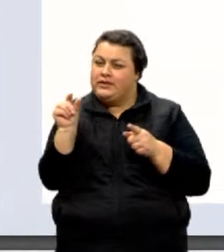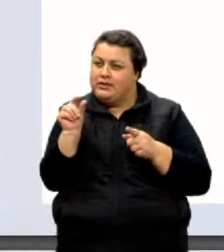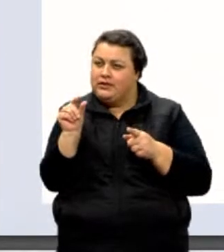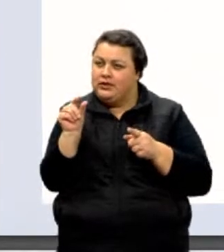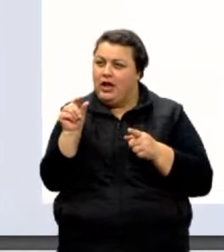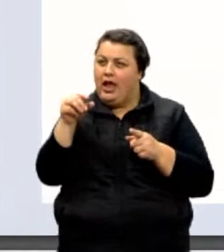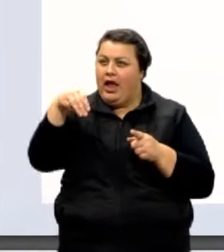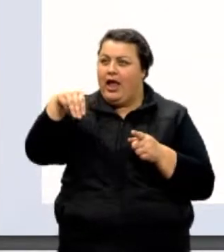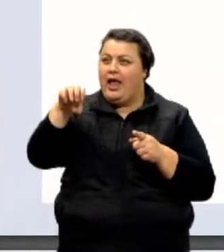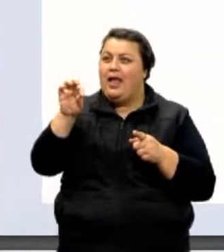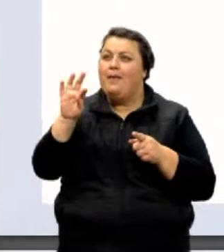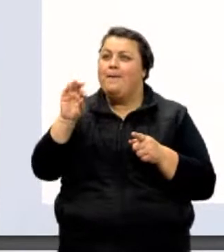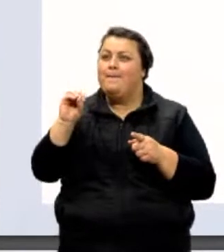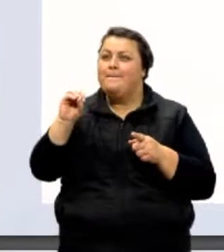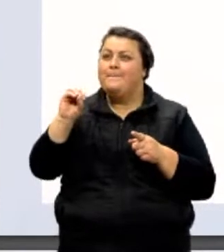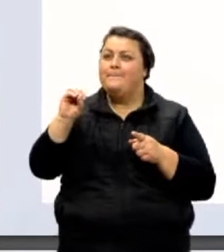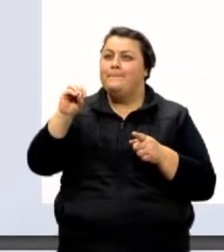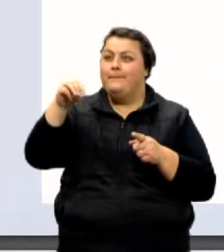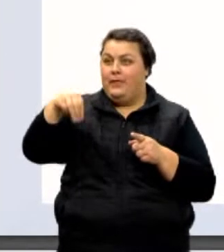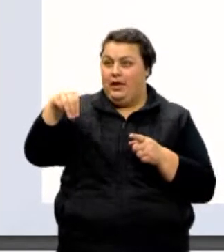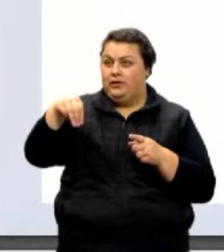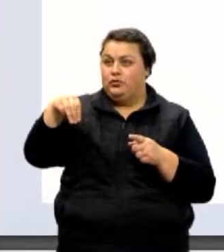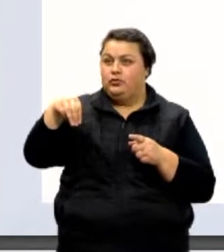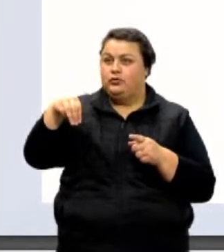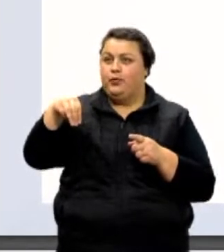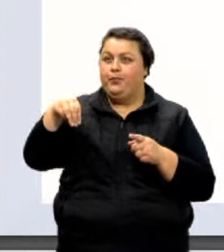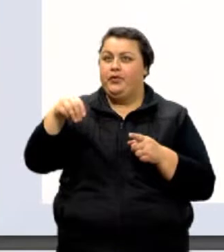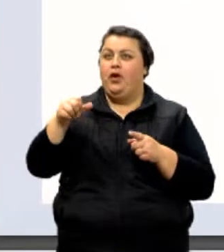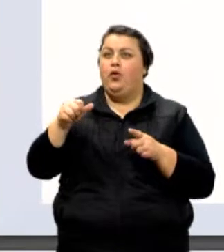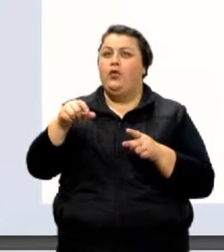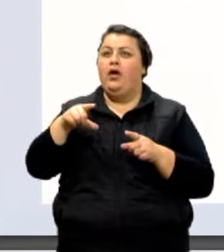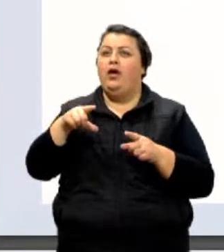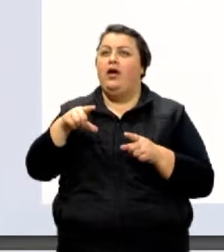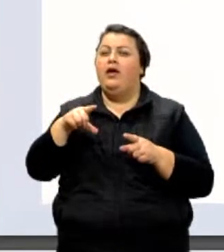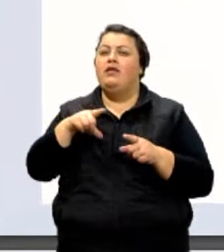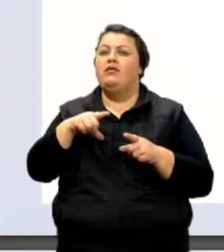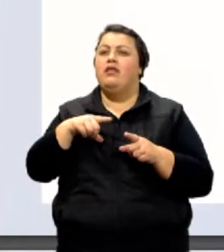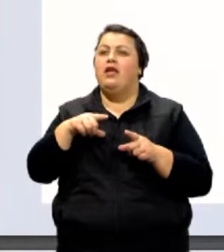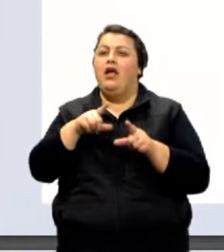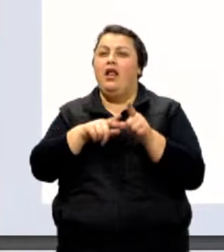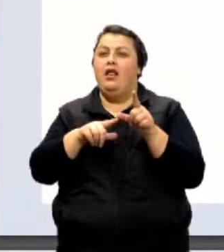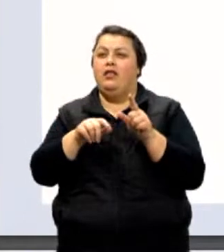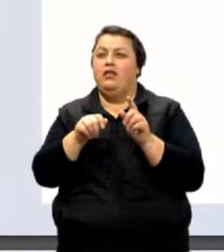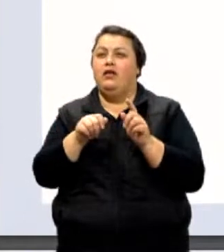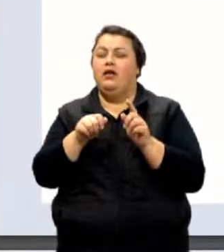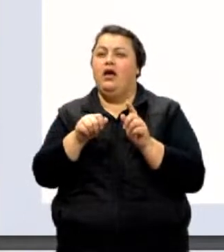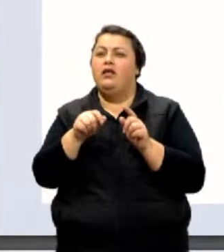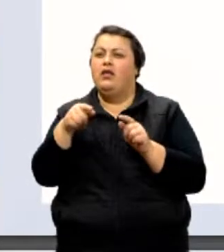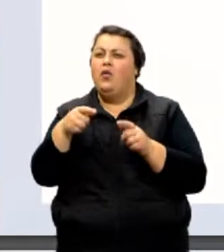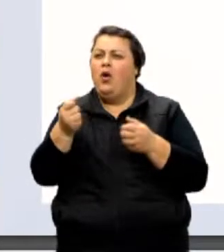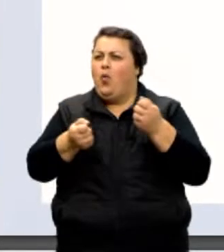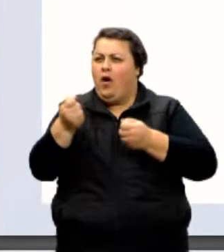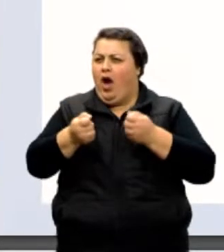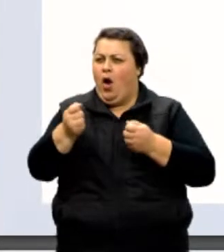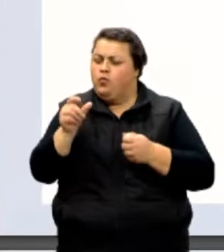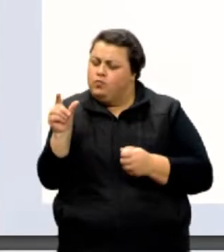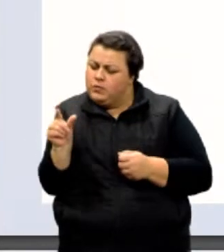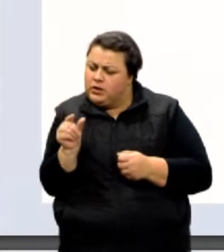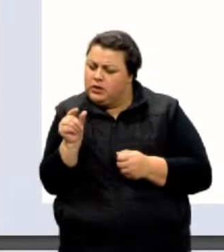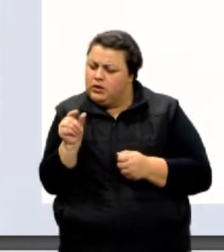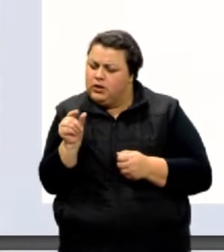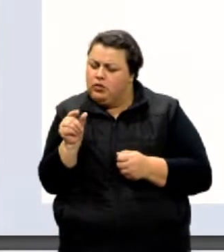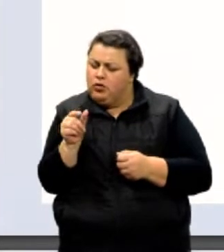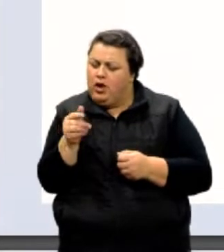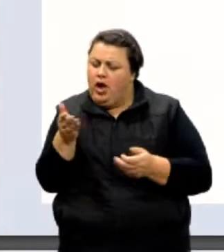é um objeto de 100 micrômetros, fizeram um carrinho de Fórmula 1 muito pequenininho, e a gente quer saber em notação